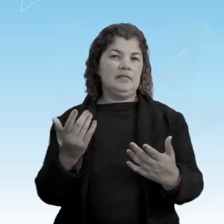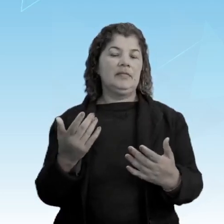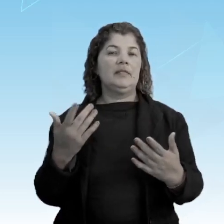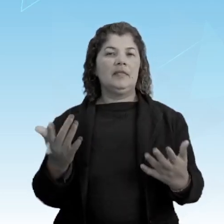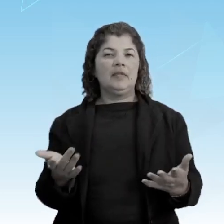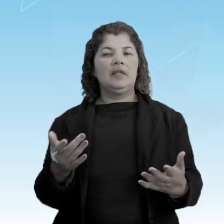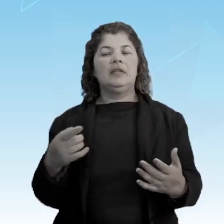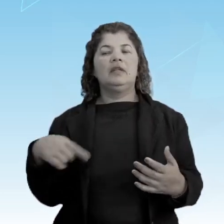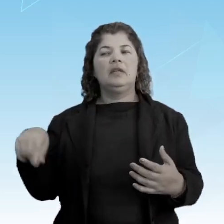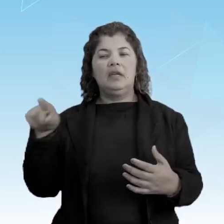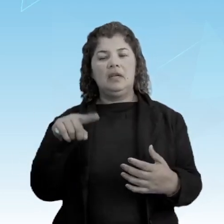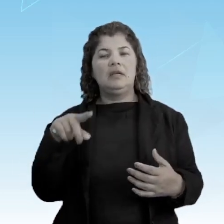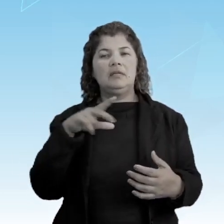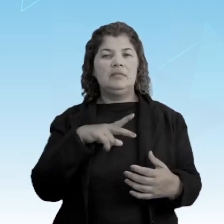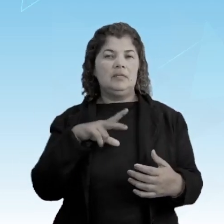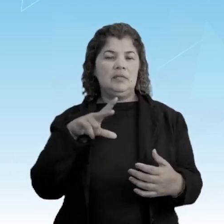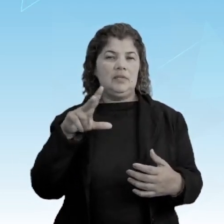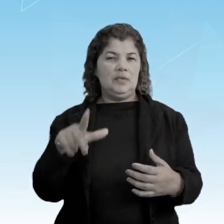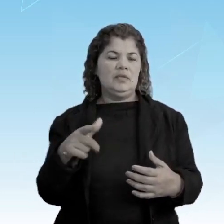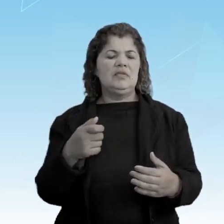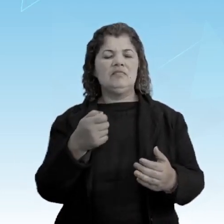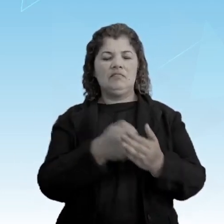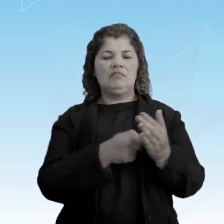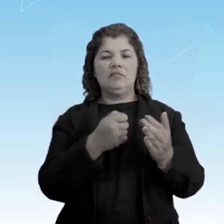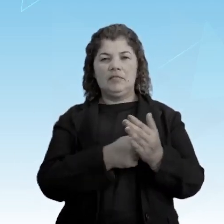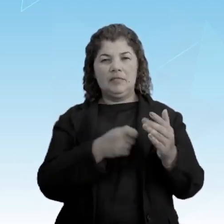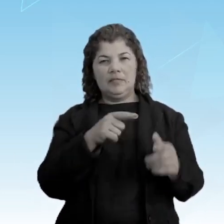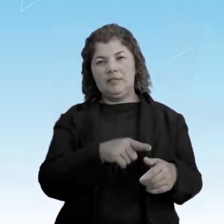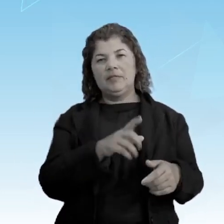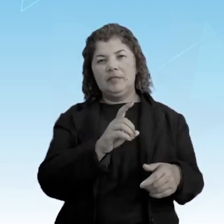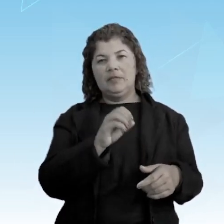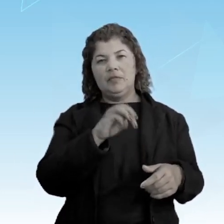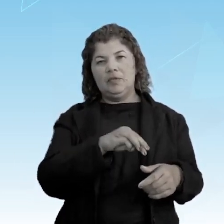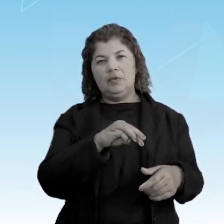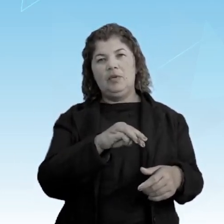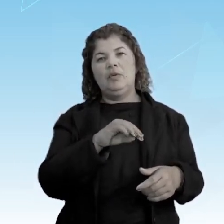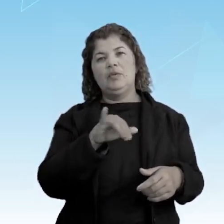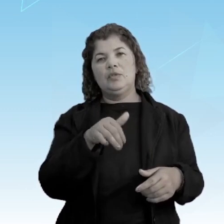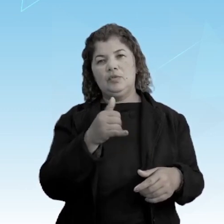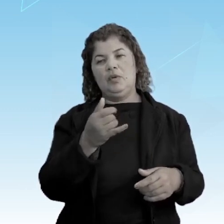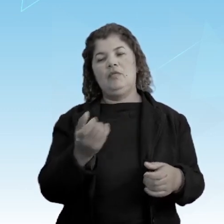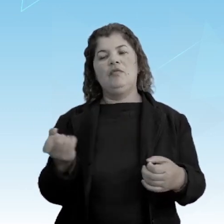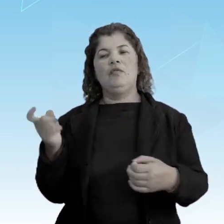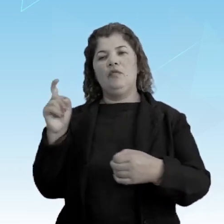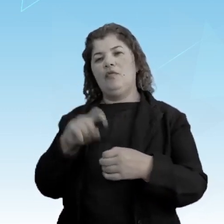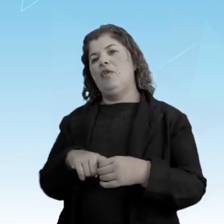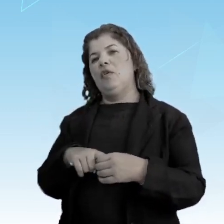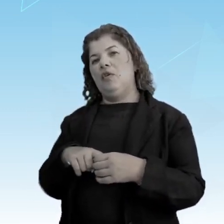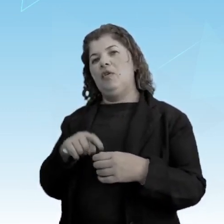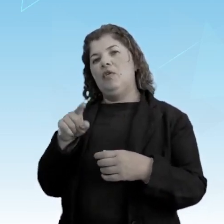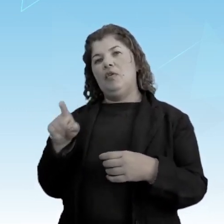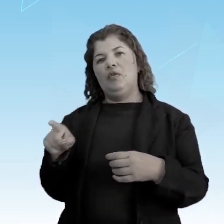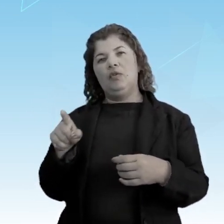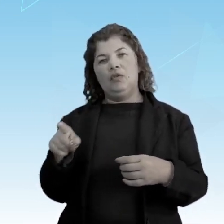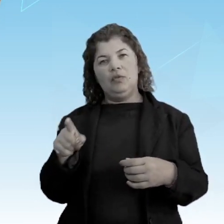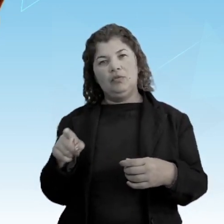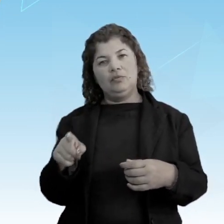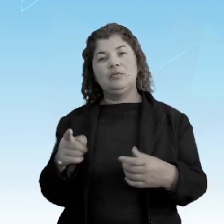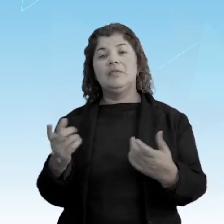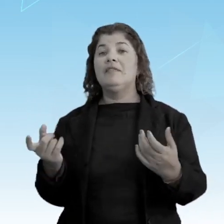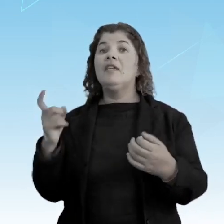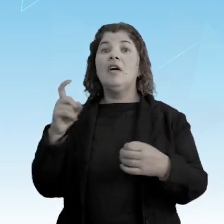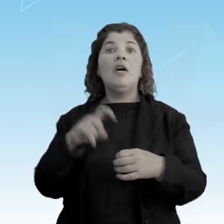pelas cortes portugueses, D. João resolveu voltar. Volta, D. João,